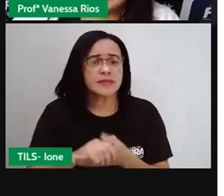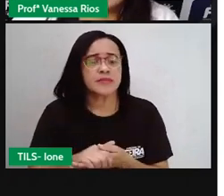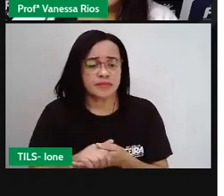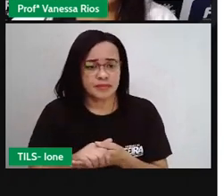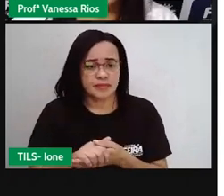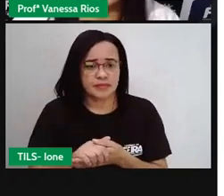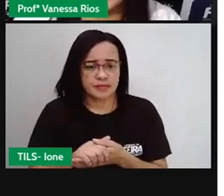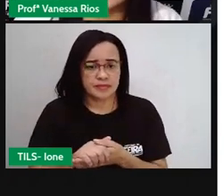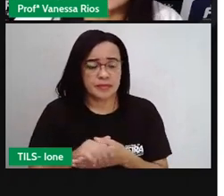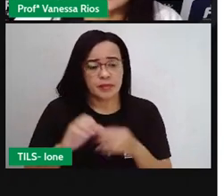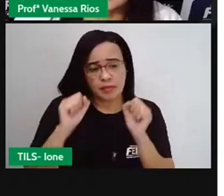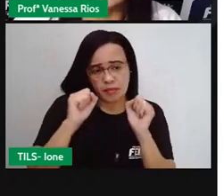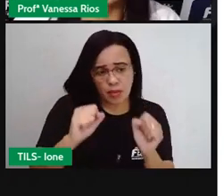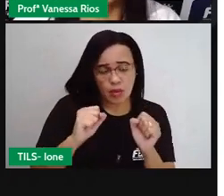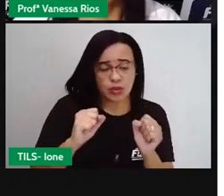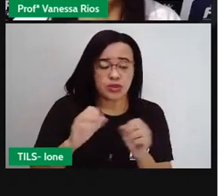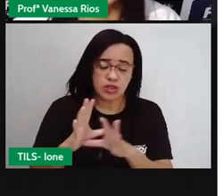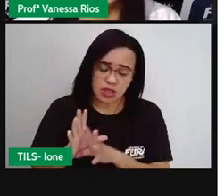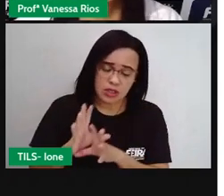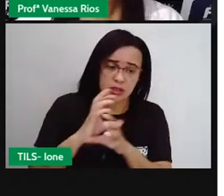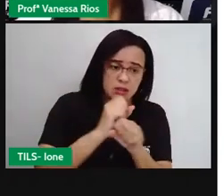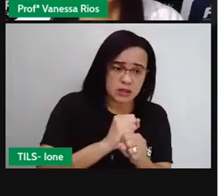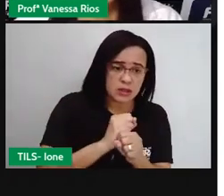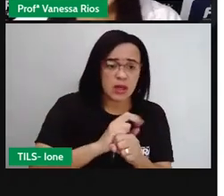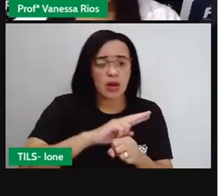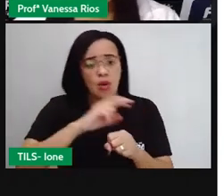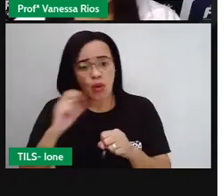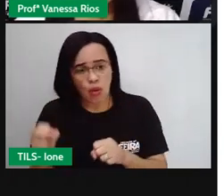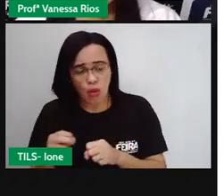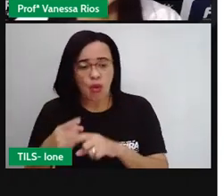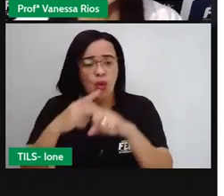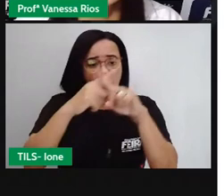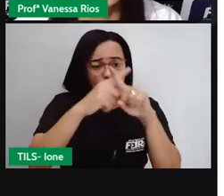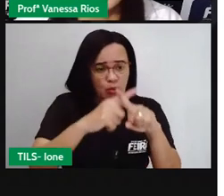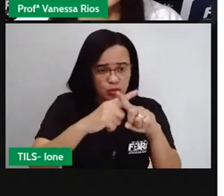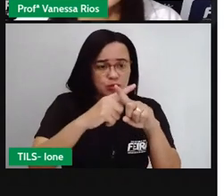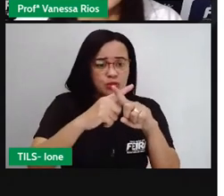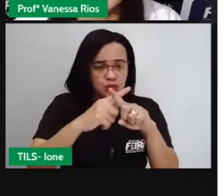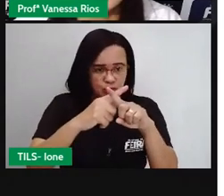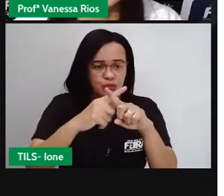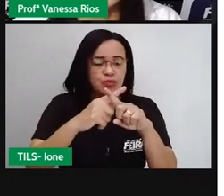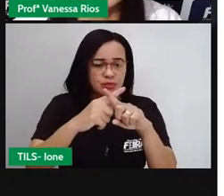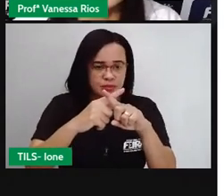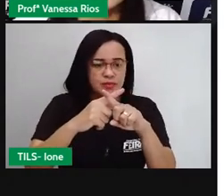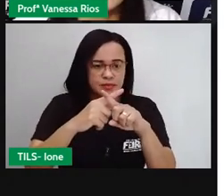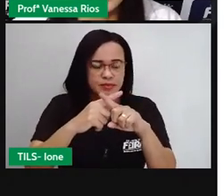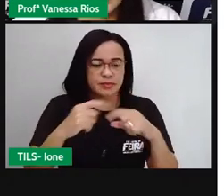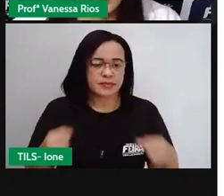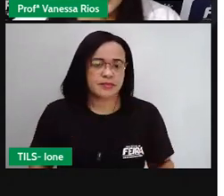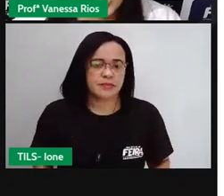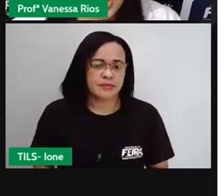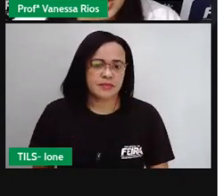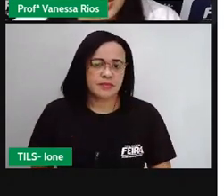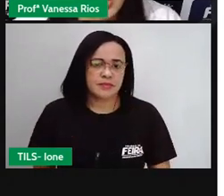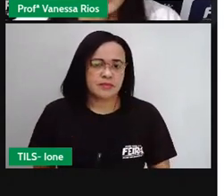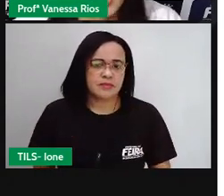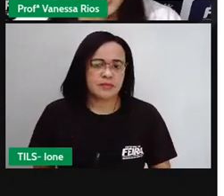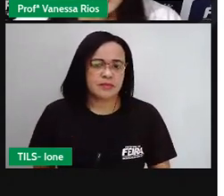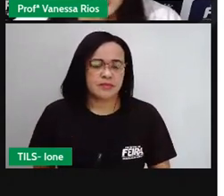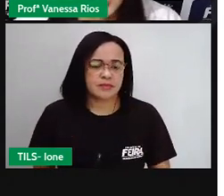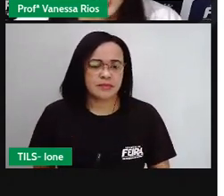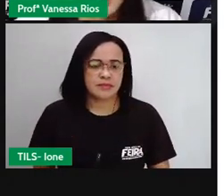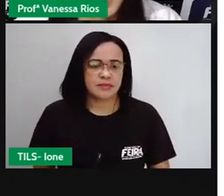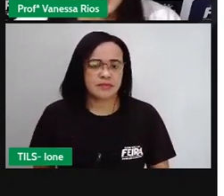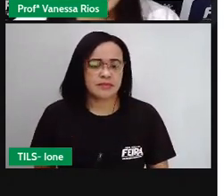multiplicação já que adição e multiplicação são aí continhas com